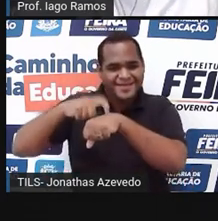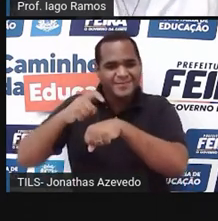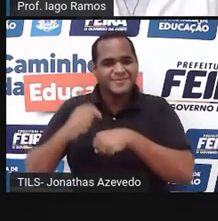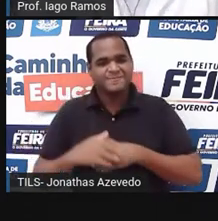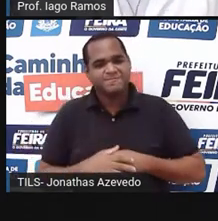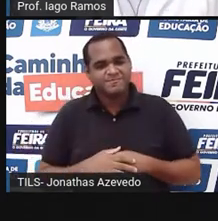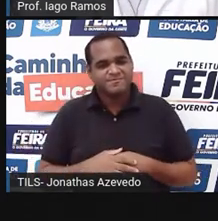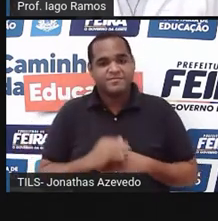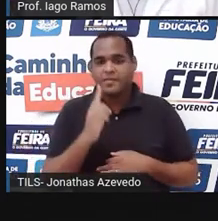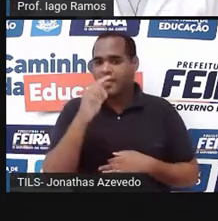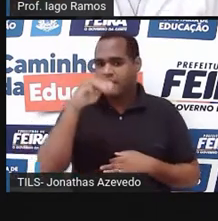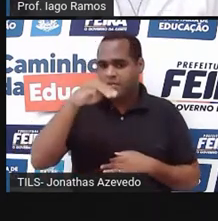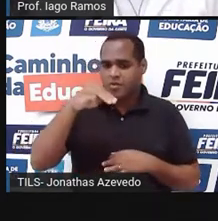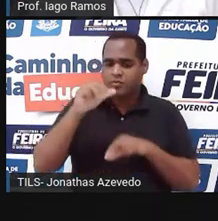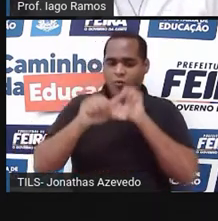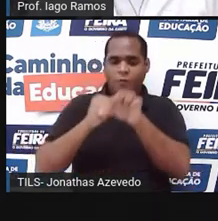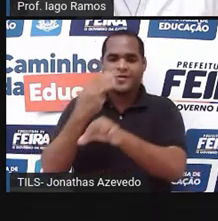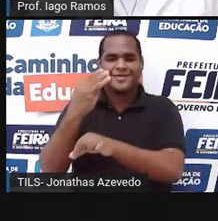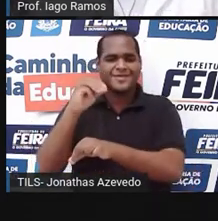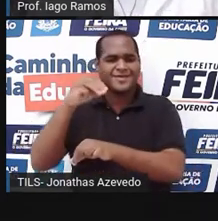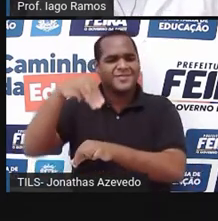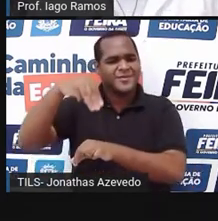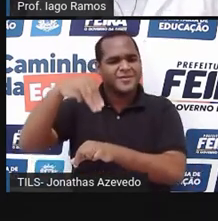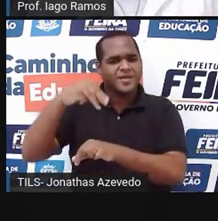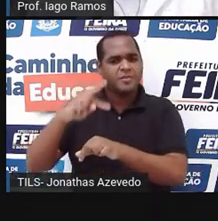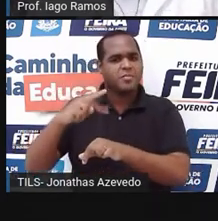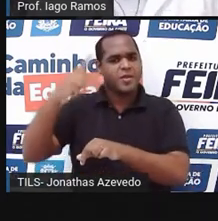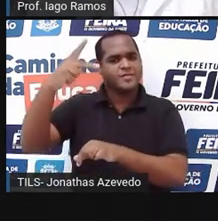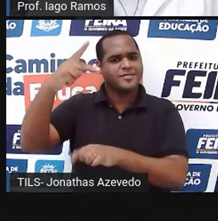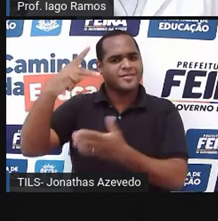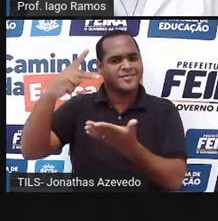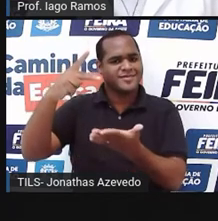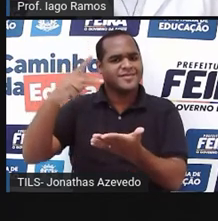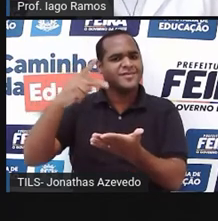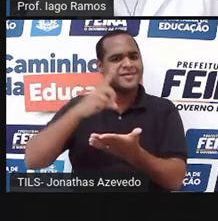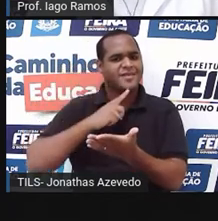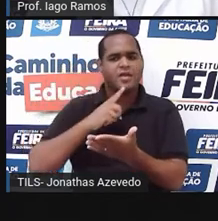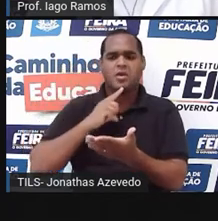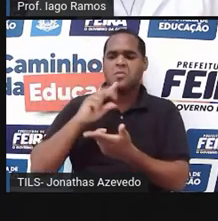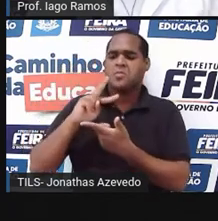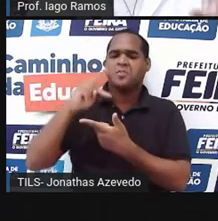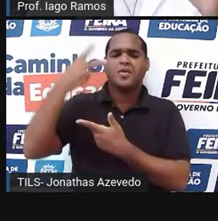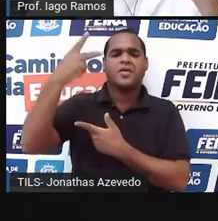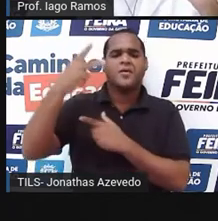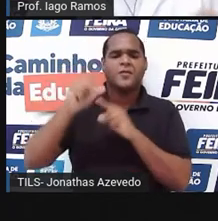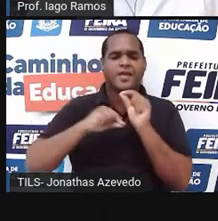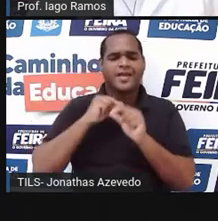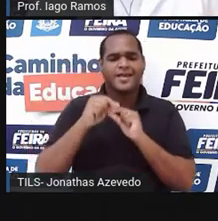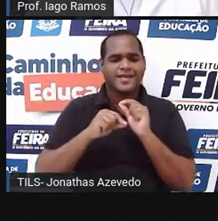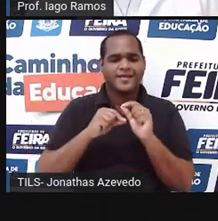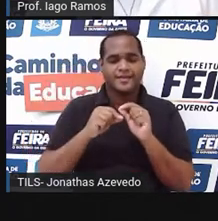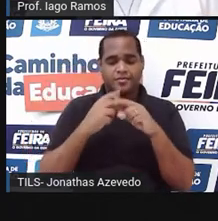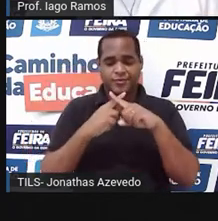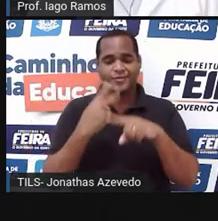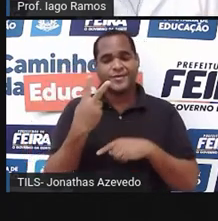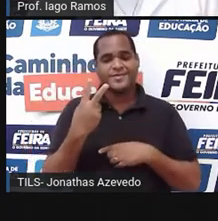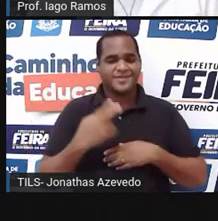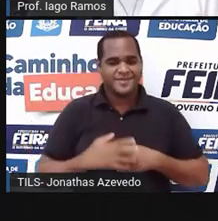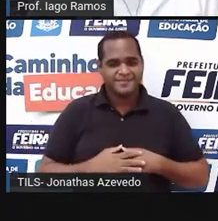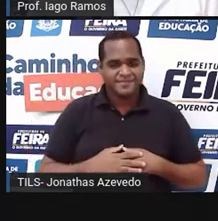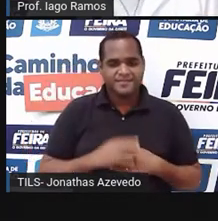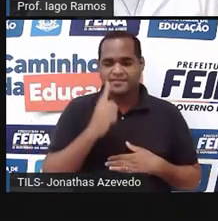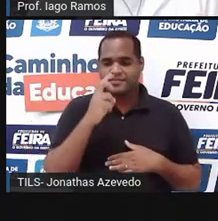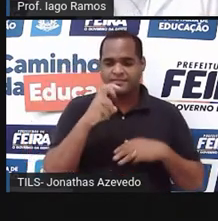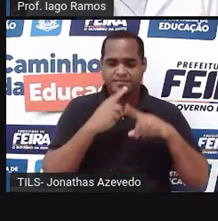Saiu de 15 minutos, foi pra 30. Tá aumentando. Mas tá aumentando como? Multiplicando por dois. 15